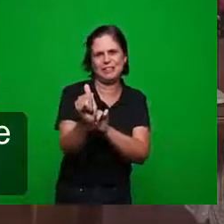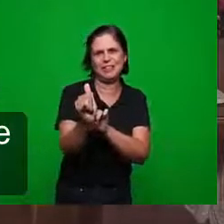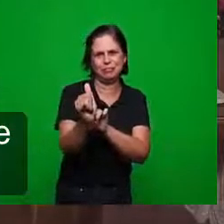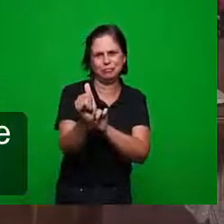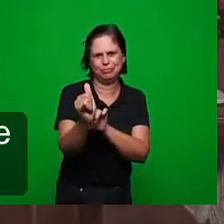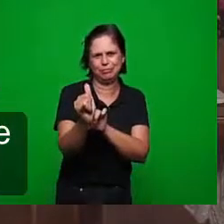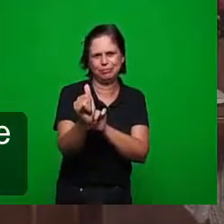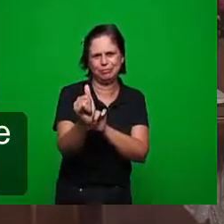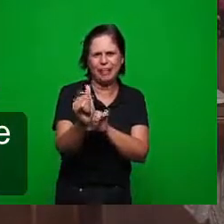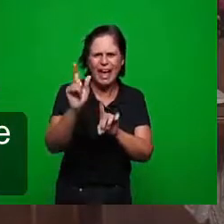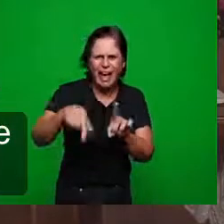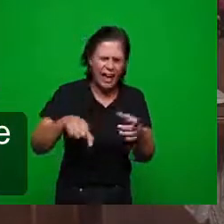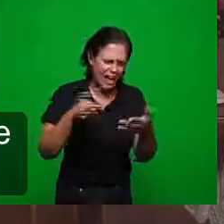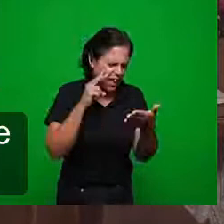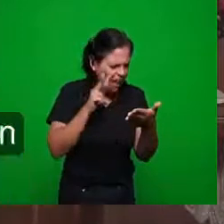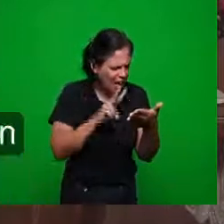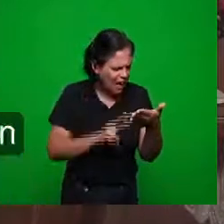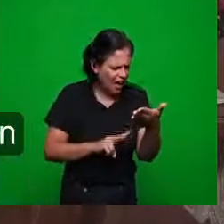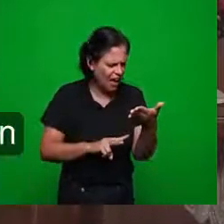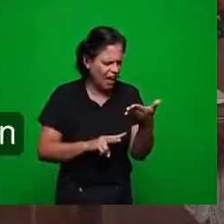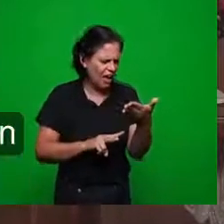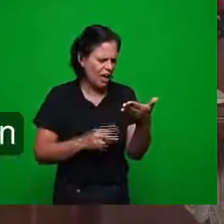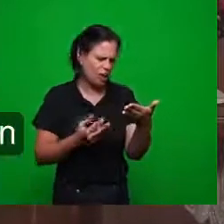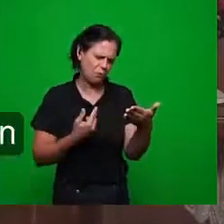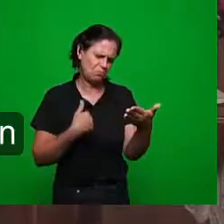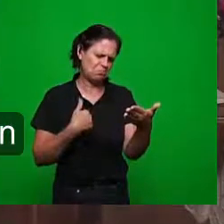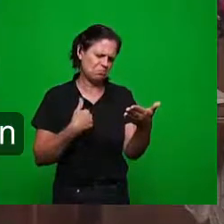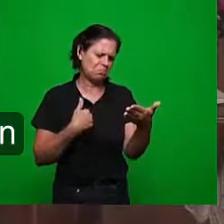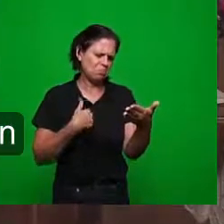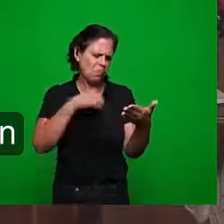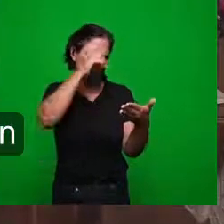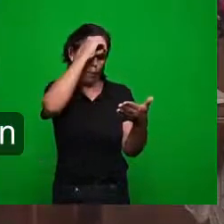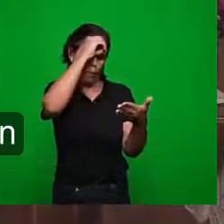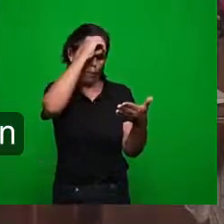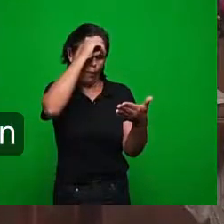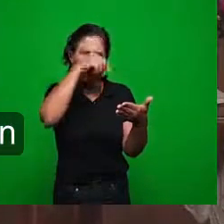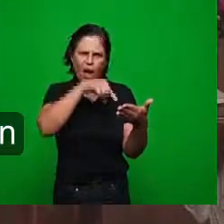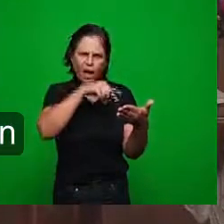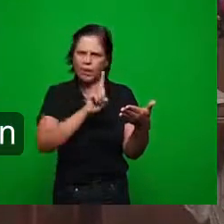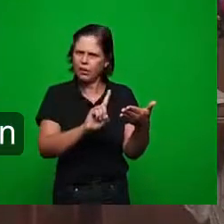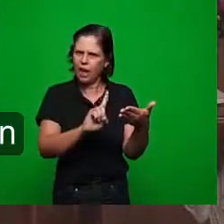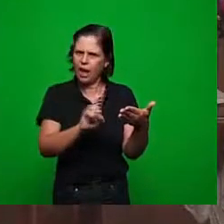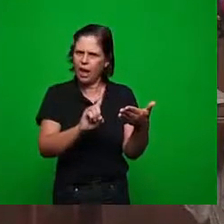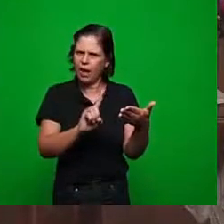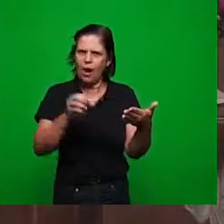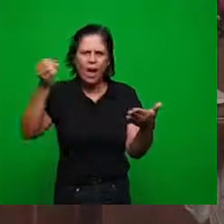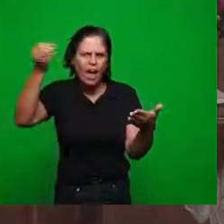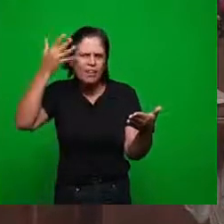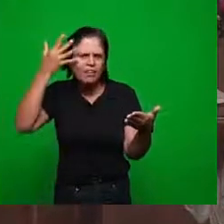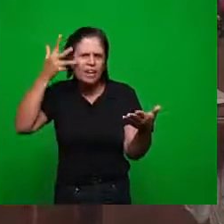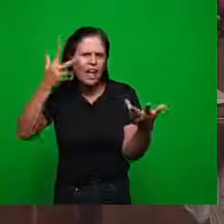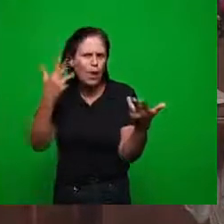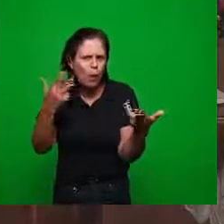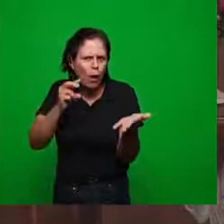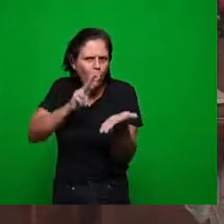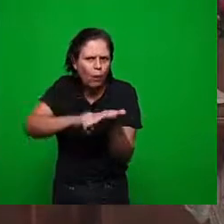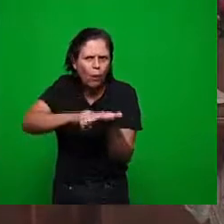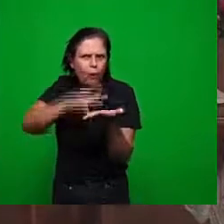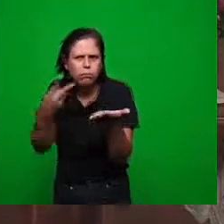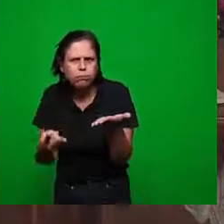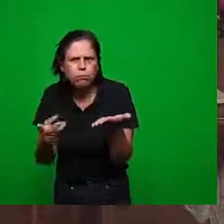letra do livro quando você fala em revelação não é interpretação não está se tratando de